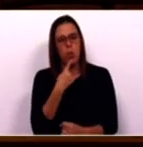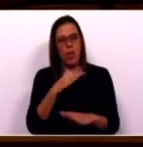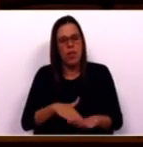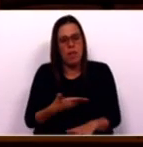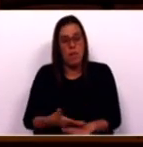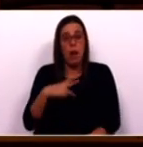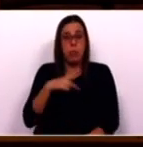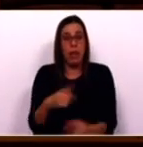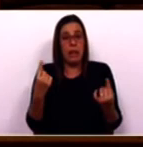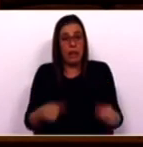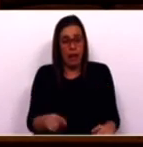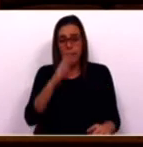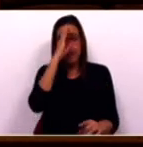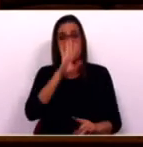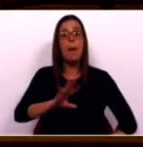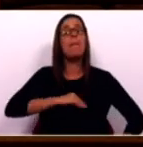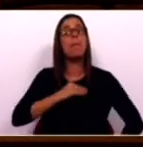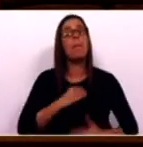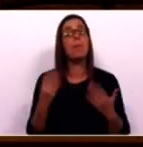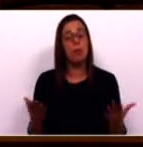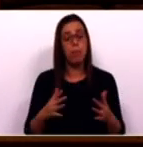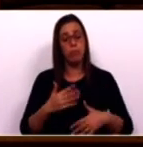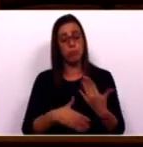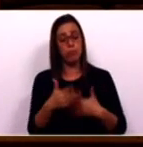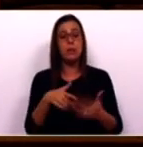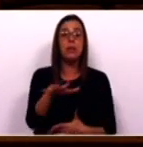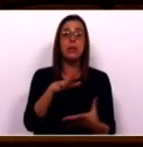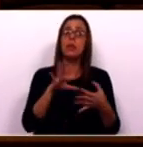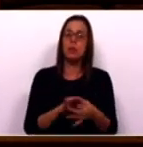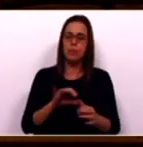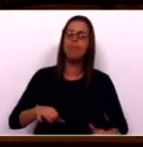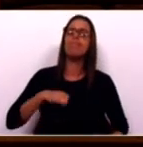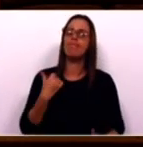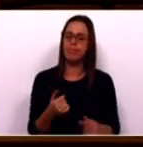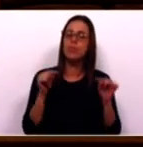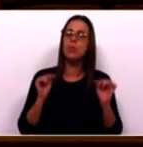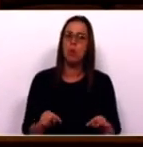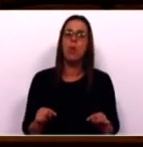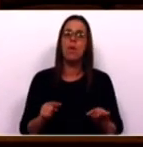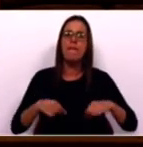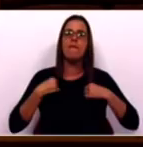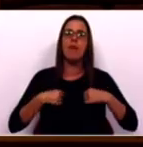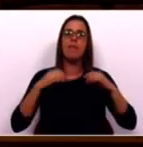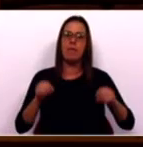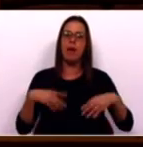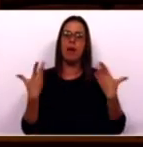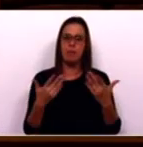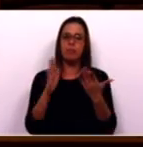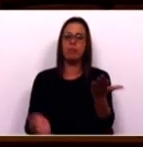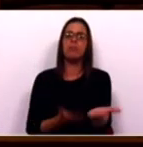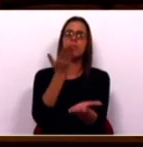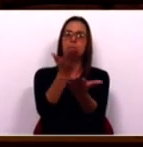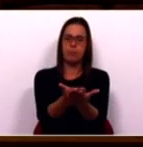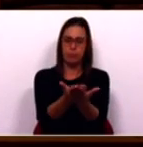e extrema que o país enfrenta e tendo em conta a preocupante evolução da situação, os verdes tomaram hoje a iniciativa de dirigir uma